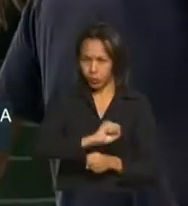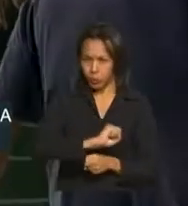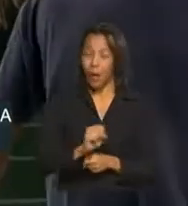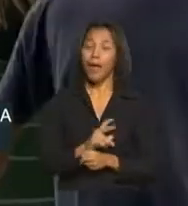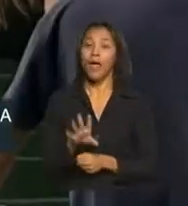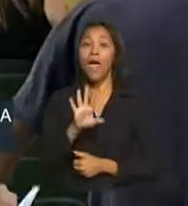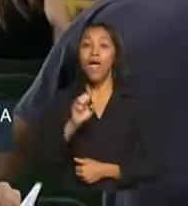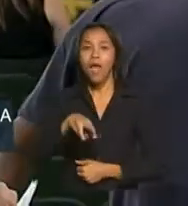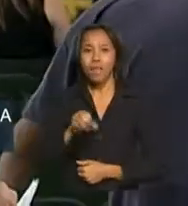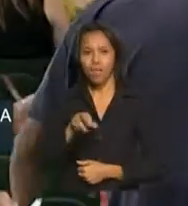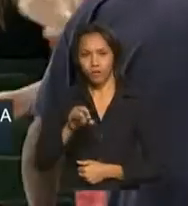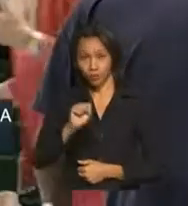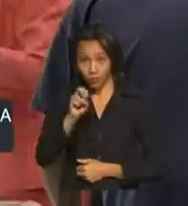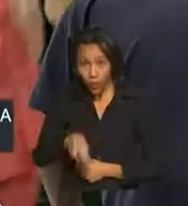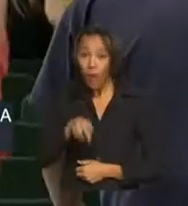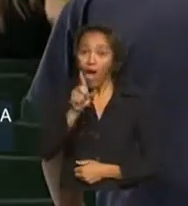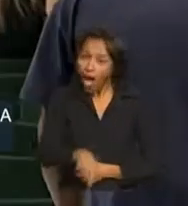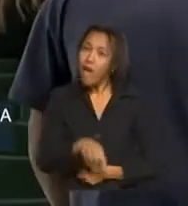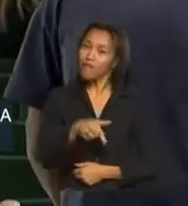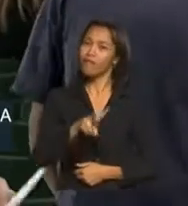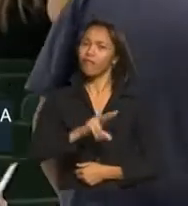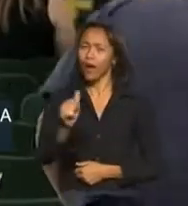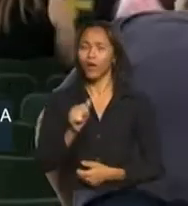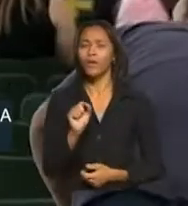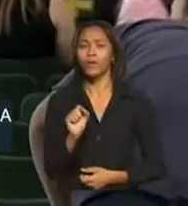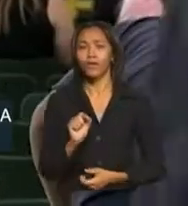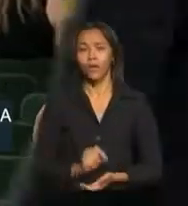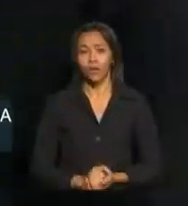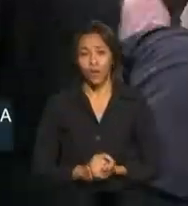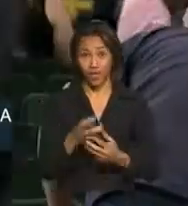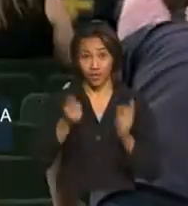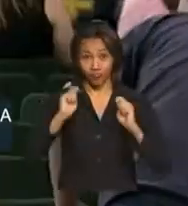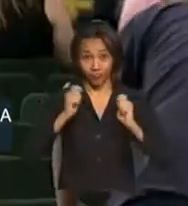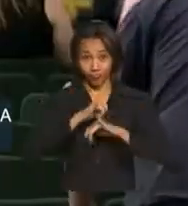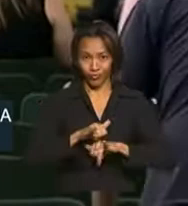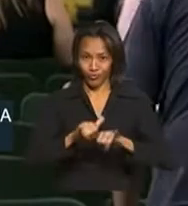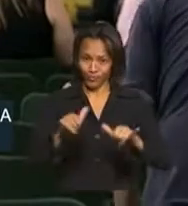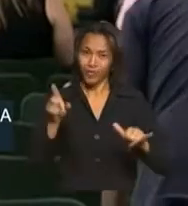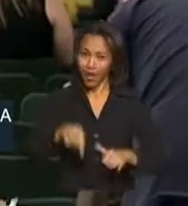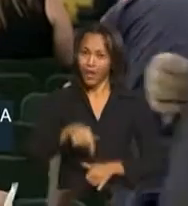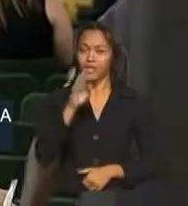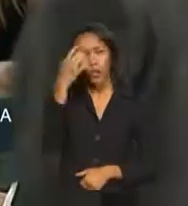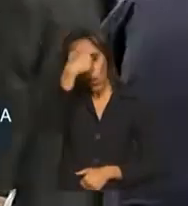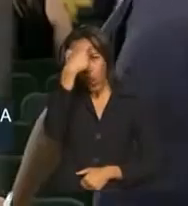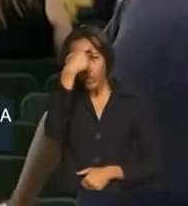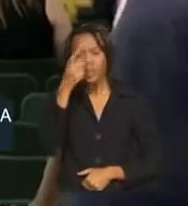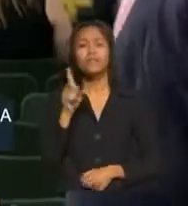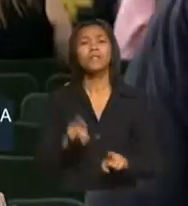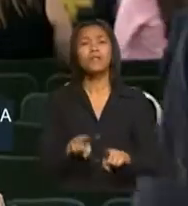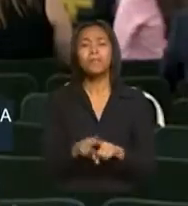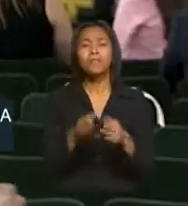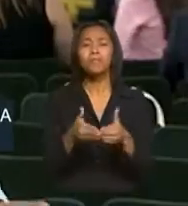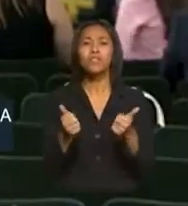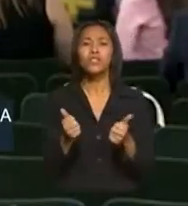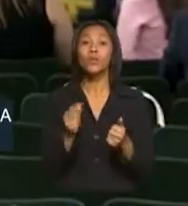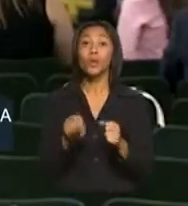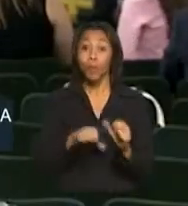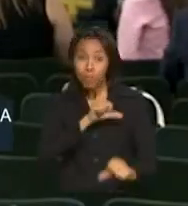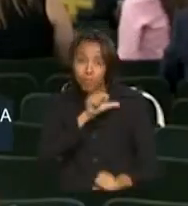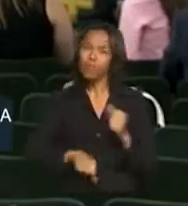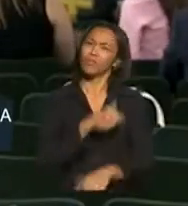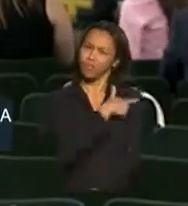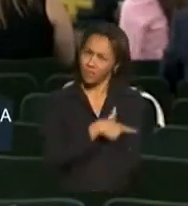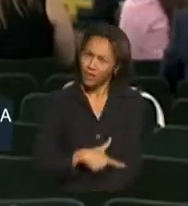Emerson Fittipaldi. Ele é quem vai estrelar esta campanha de conscientização e vai pedir a mudança de